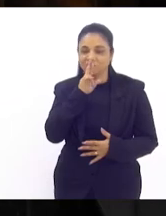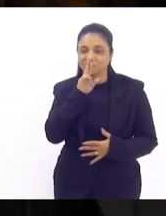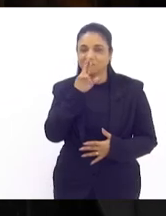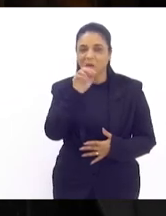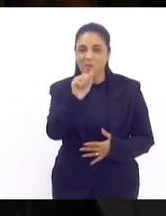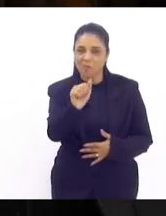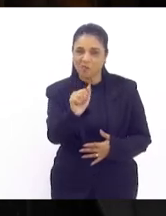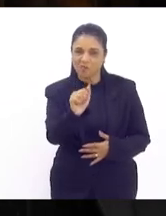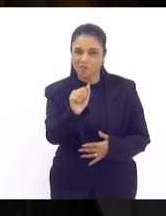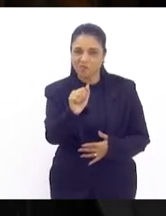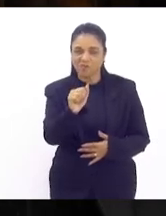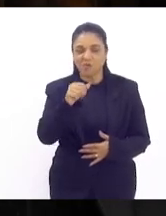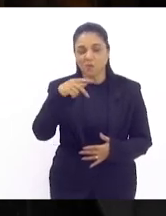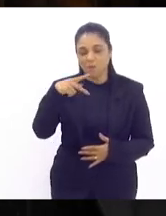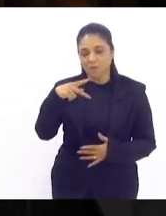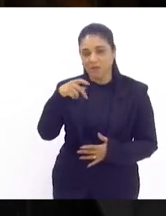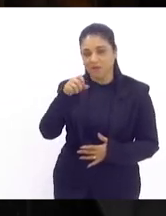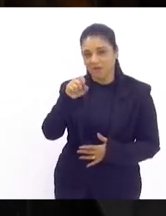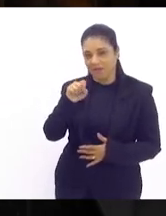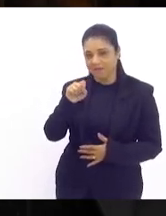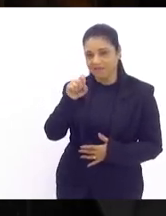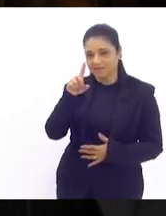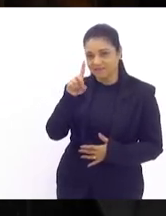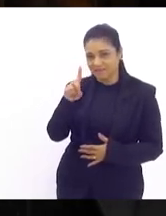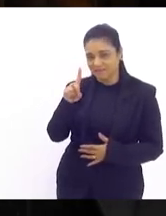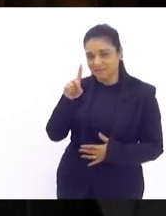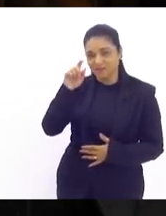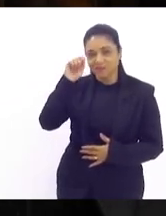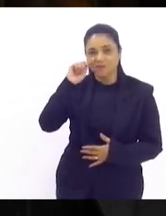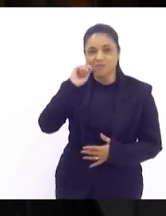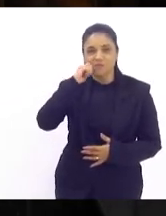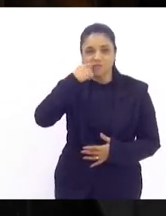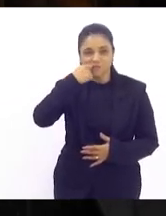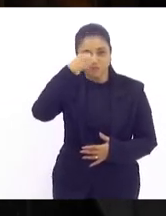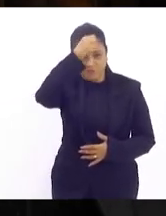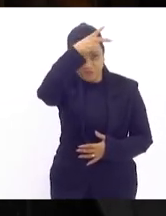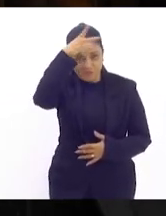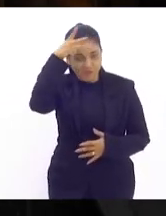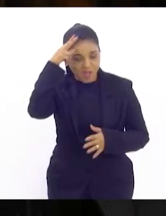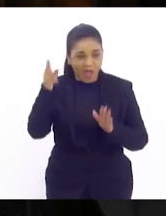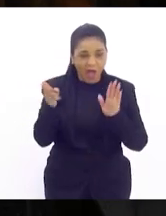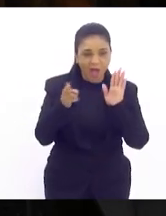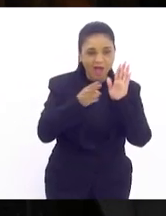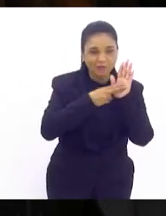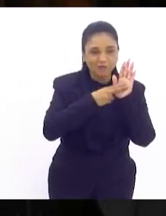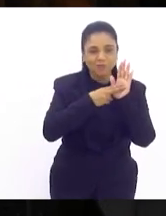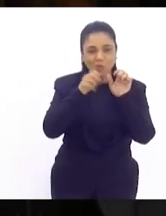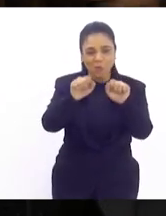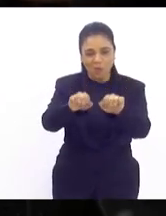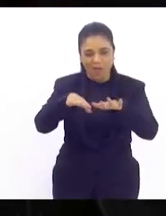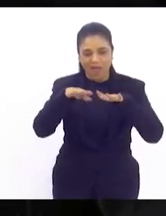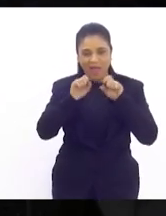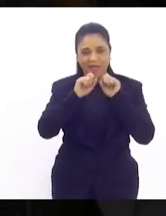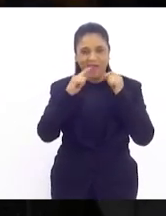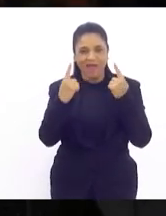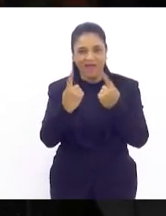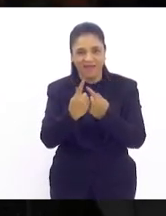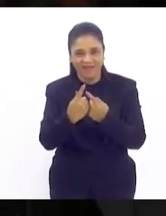que o PSD de Eduardo Paes assumiu o comando do parlamento fluminense